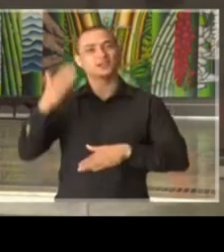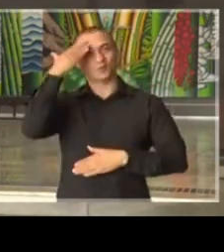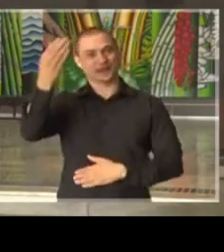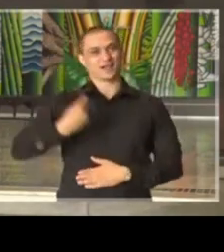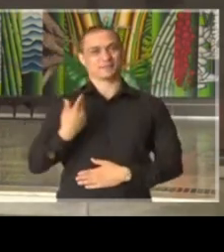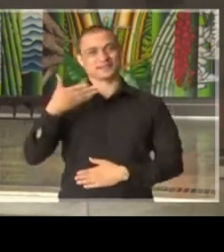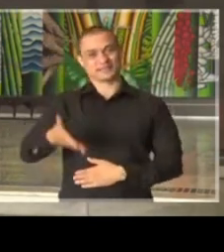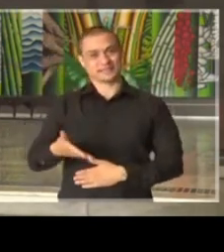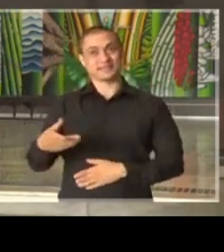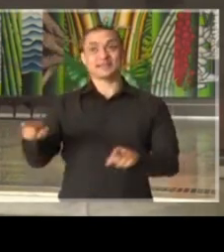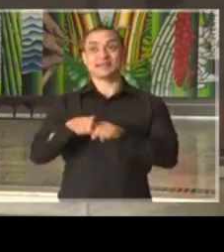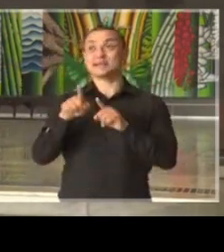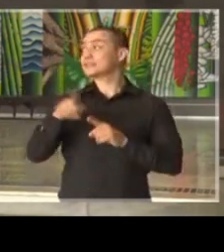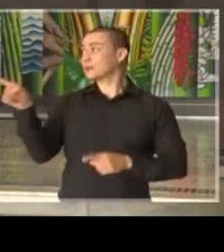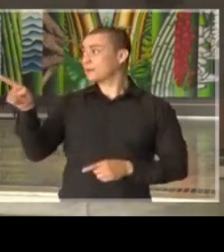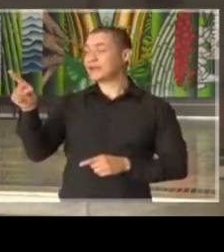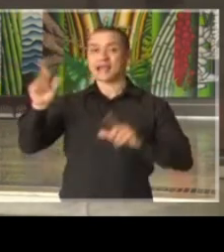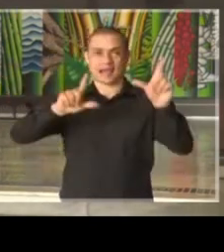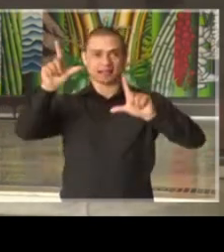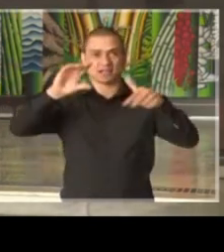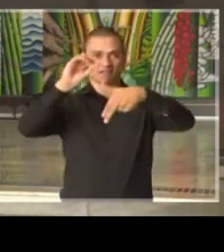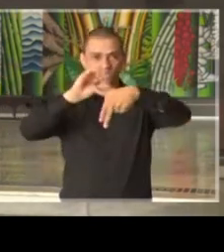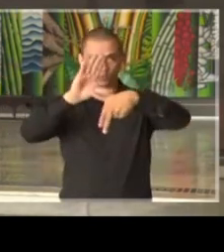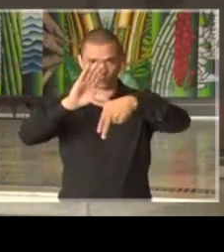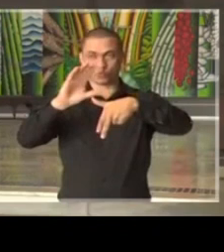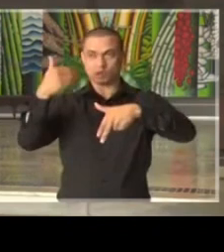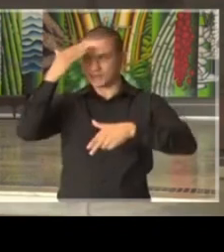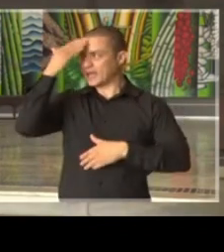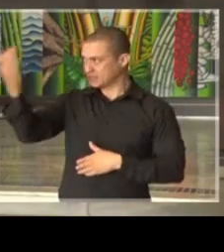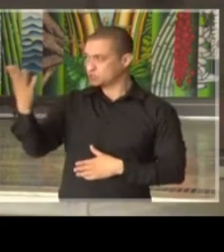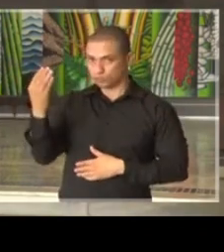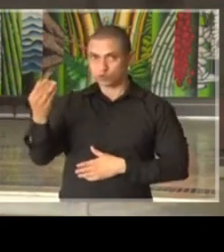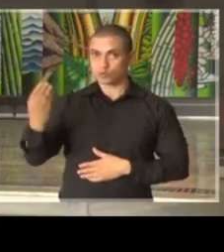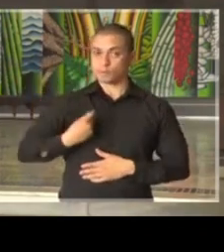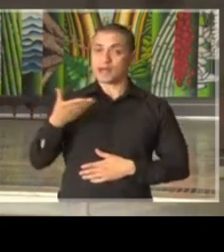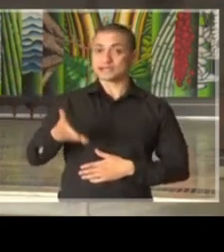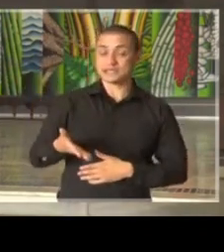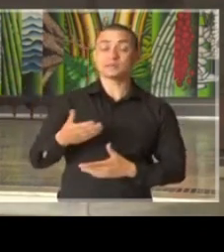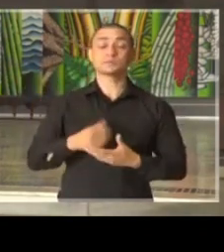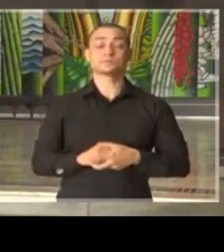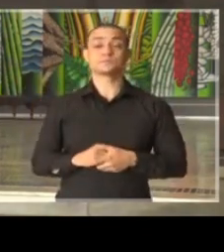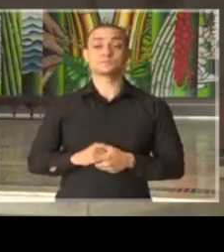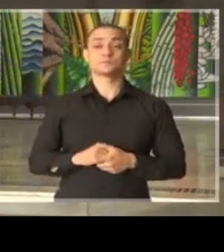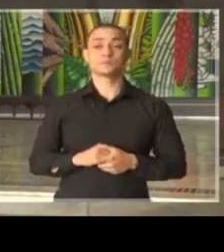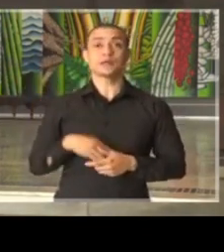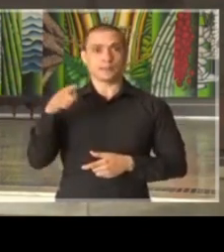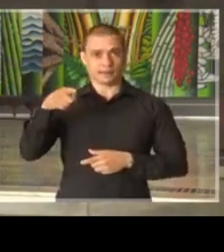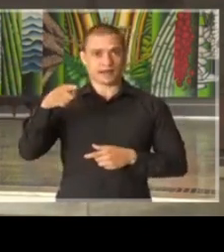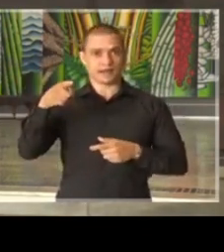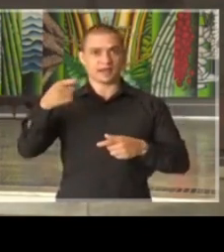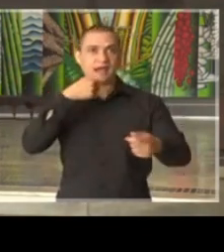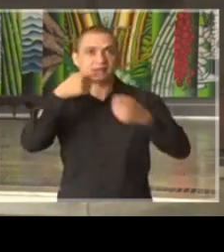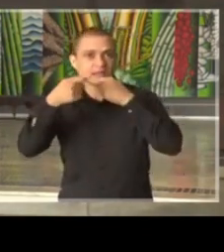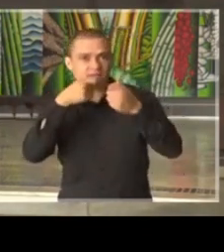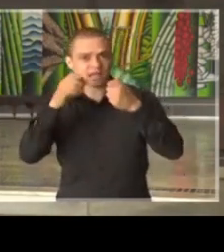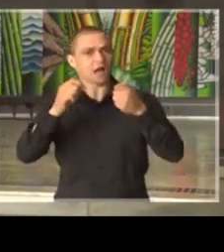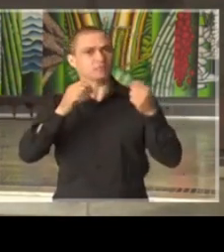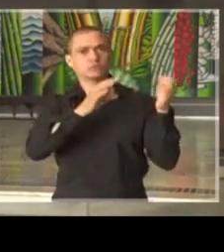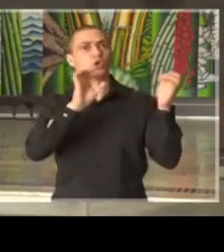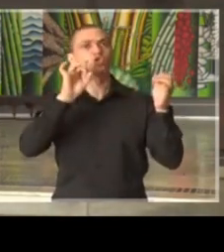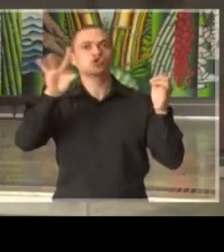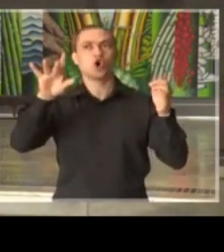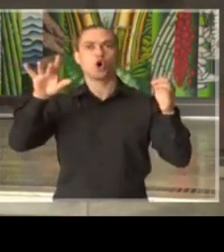também pelo esforço da TV Cultura, emissora da qual você faz parte, para cobrir adequadamente não apenas as